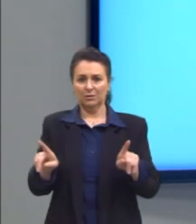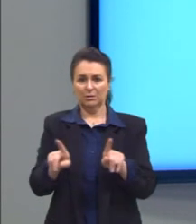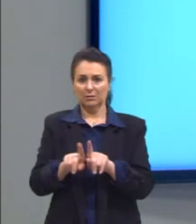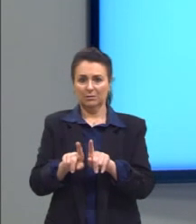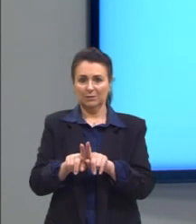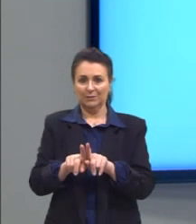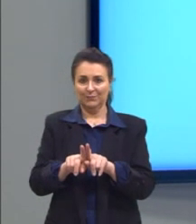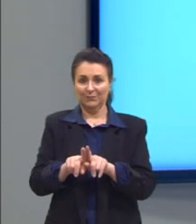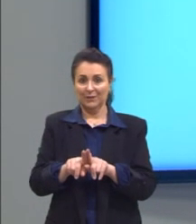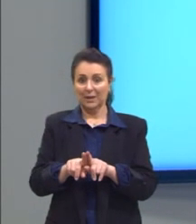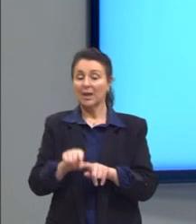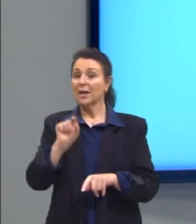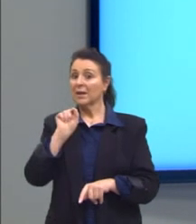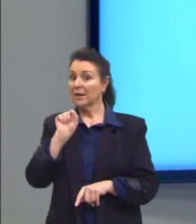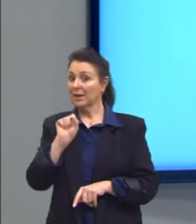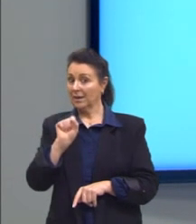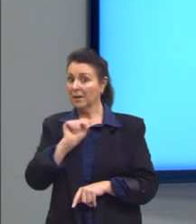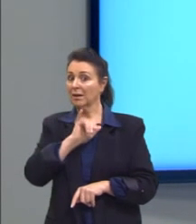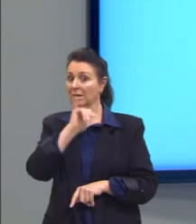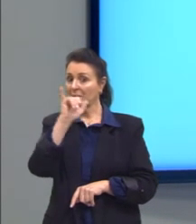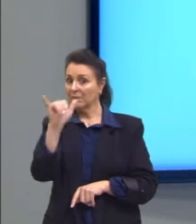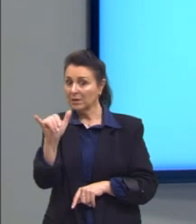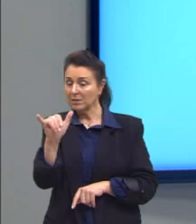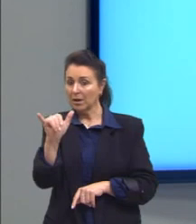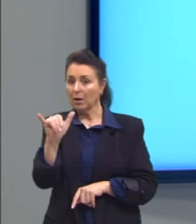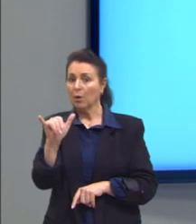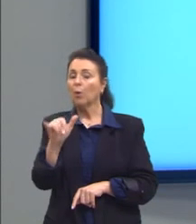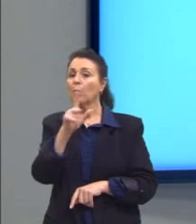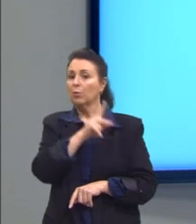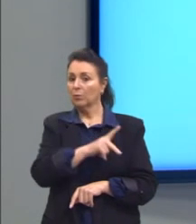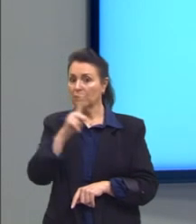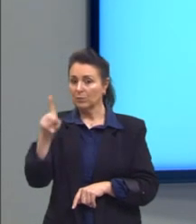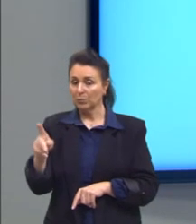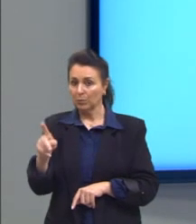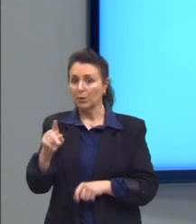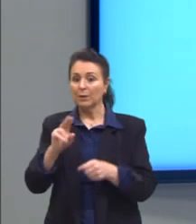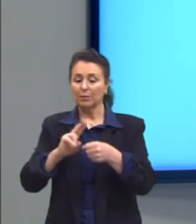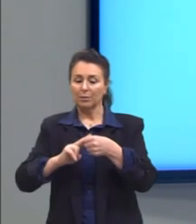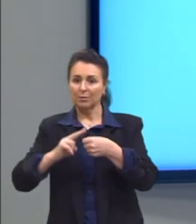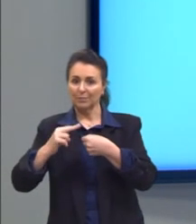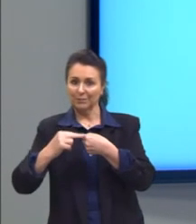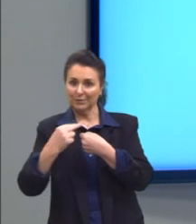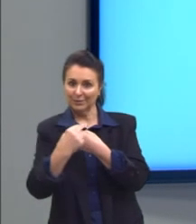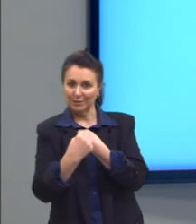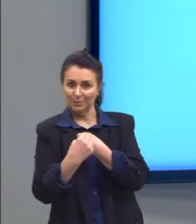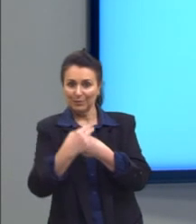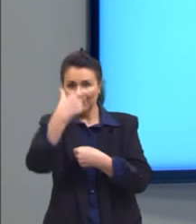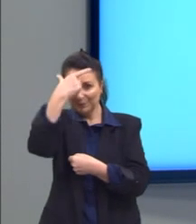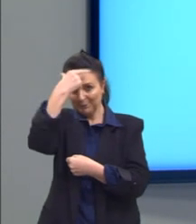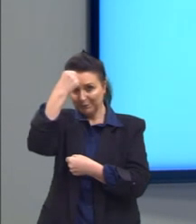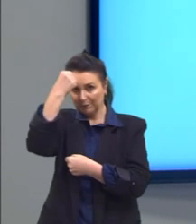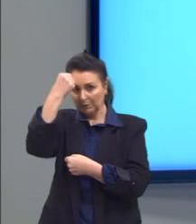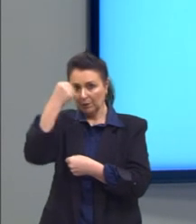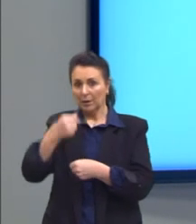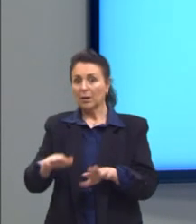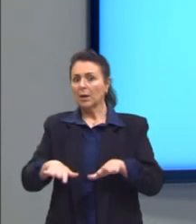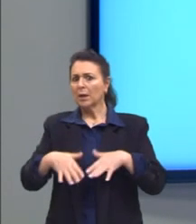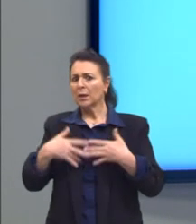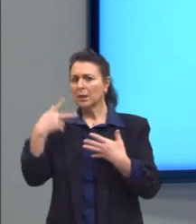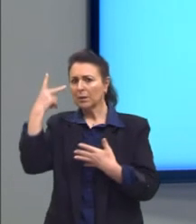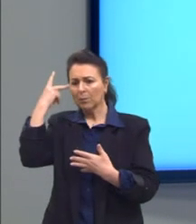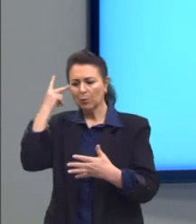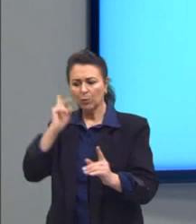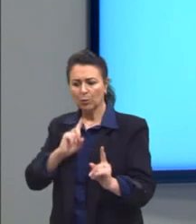afirma um linguista da Unicamp. Daí que, na mesma São Paulo, pode-se encontrar modos de falar